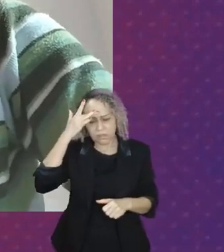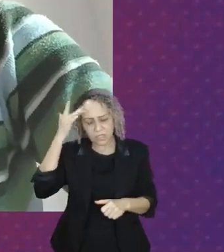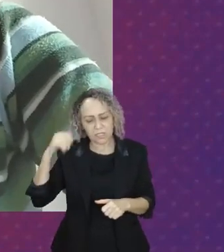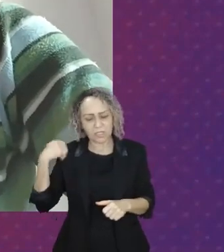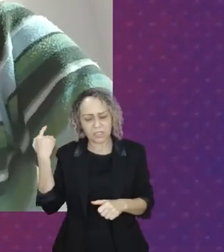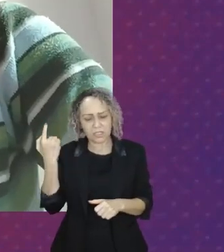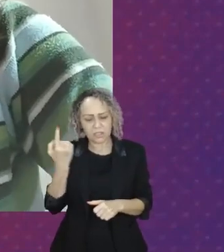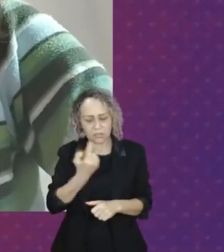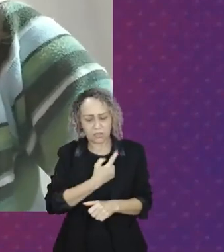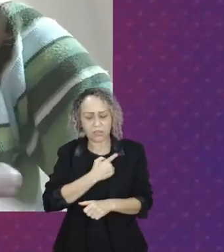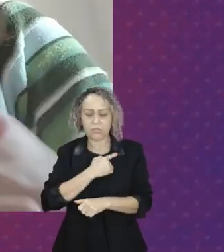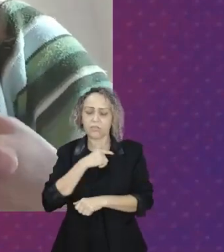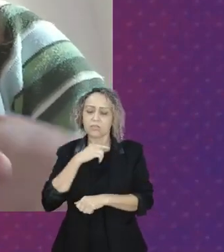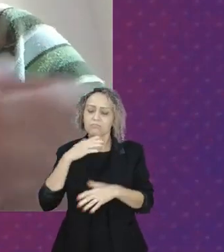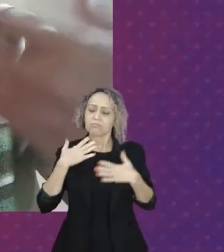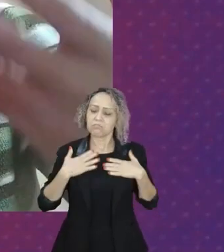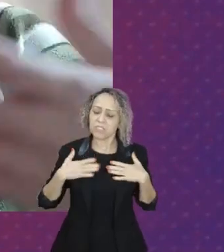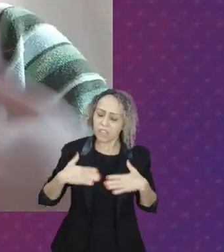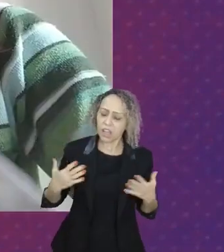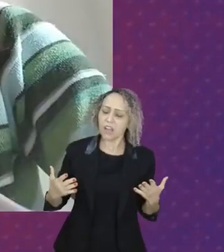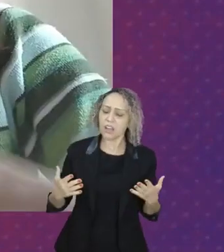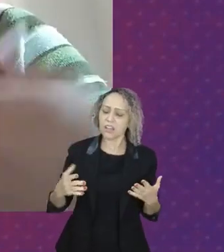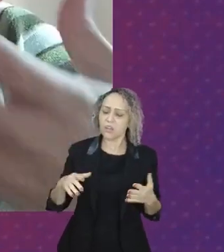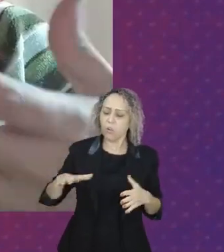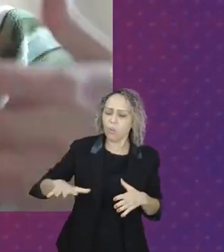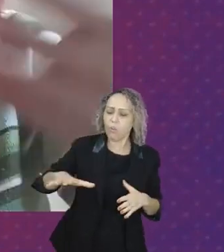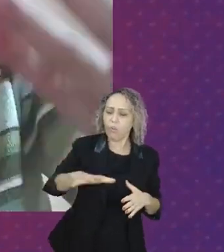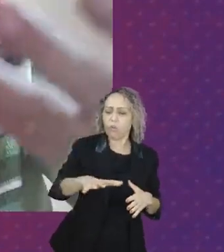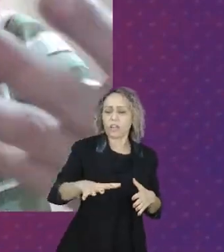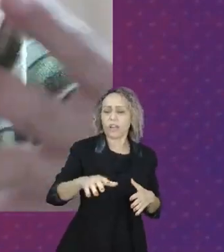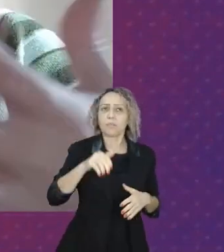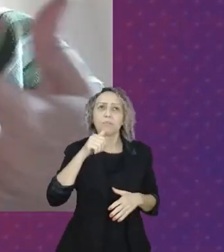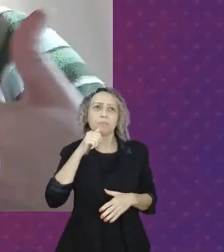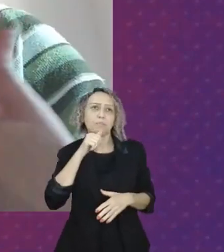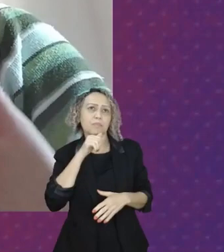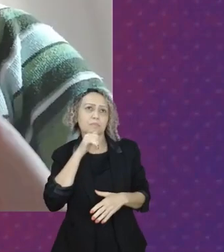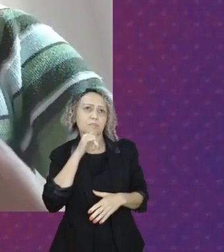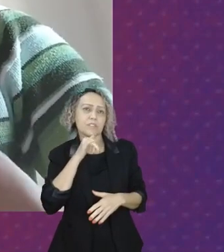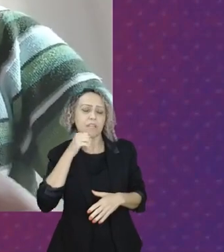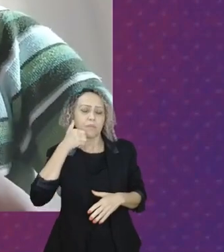se divertir, um espaço em que a mãe, enquanto isso, possa sentar, ler um livro.